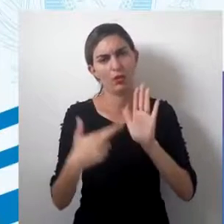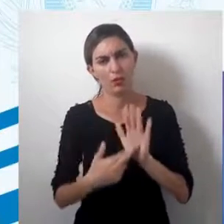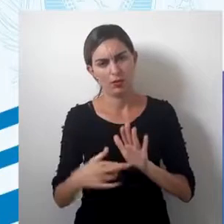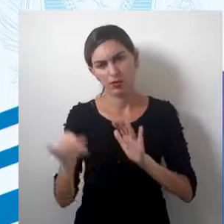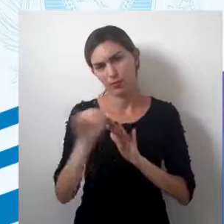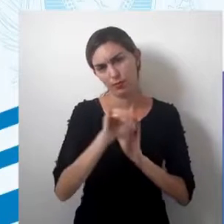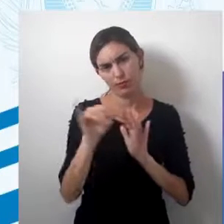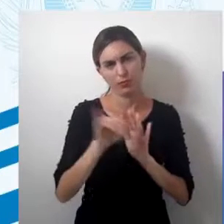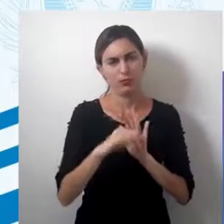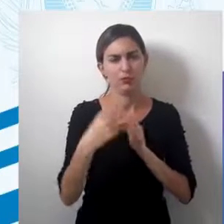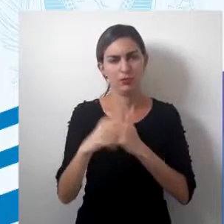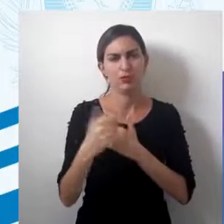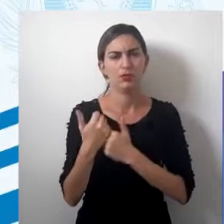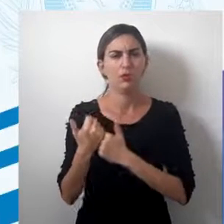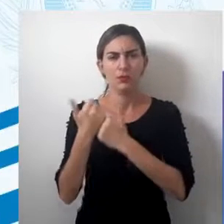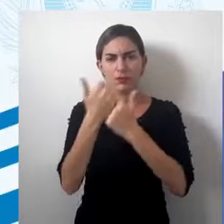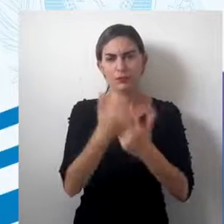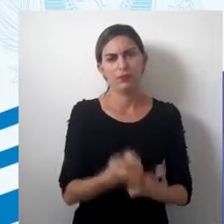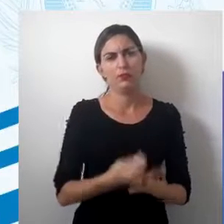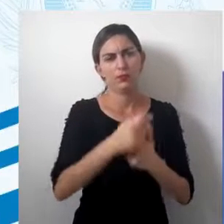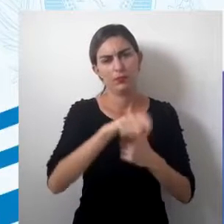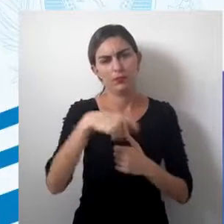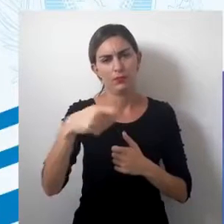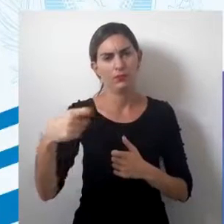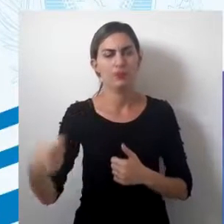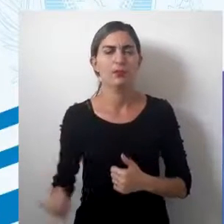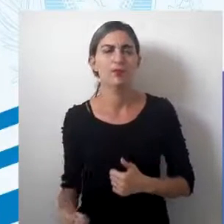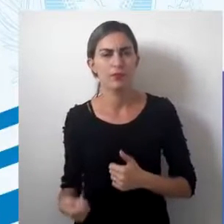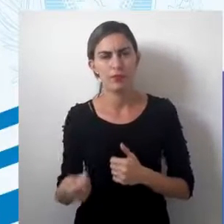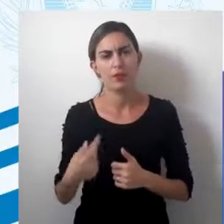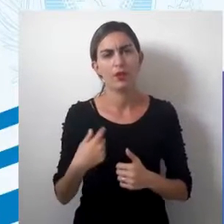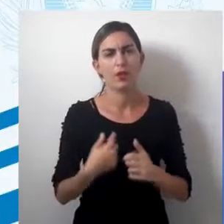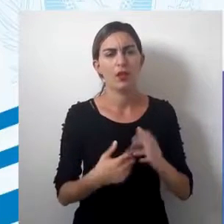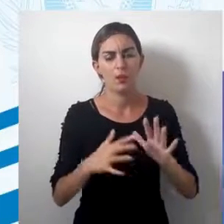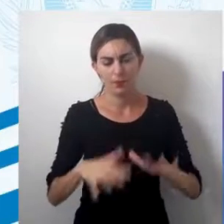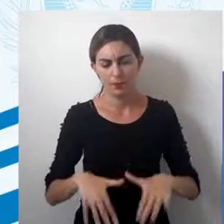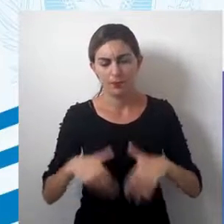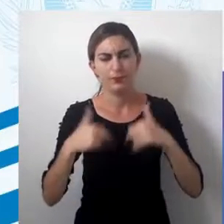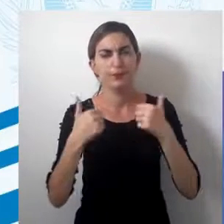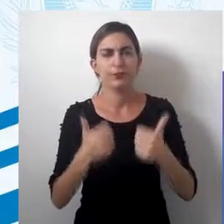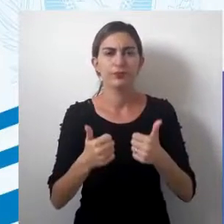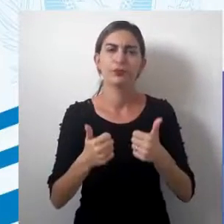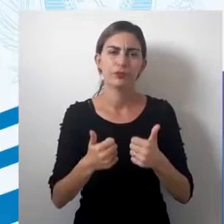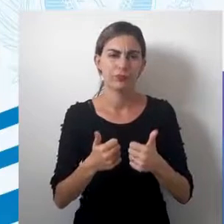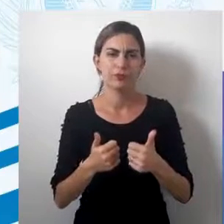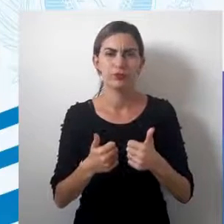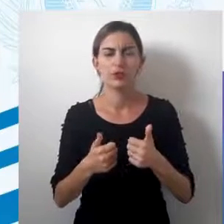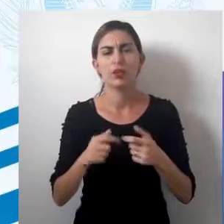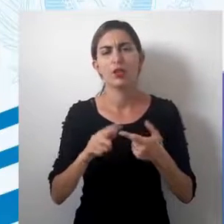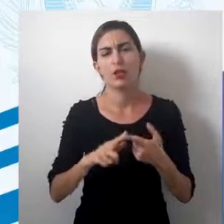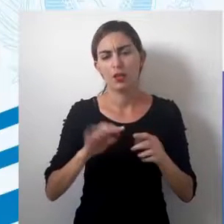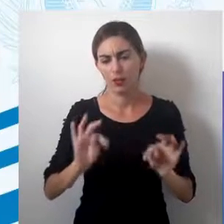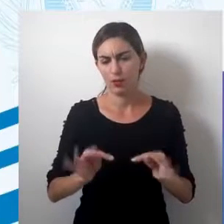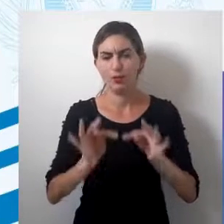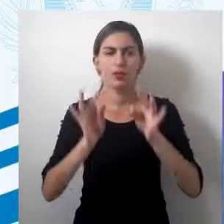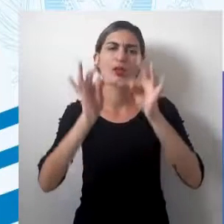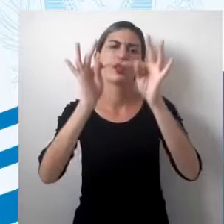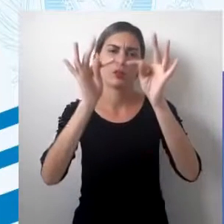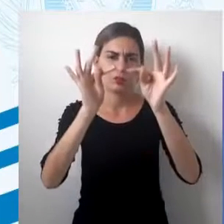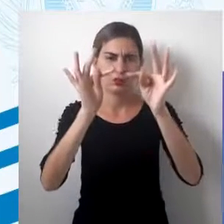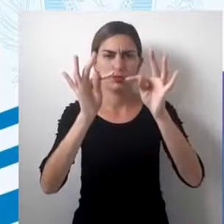internacionais, essas representações simbólicas foram sendo aperfeiçoadas com o advento das